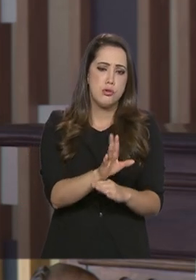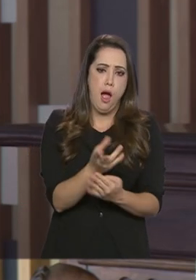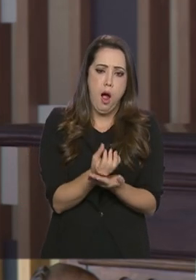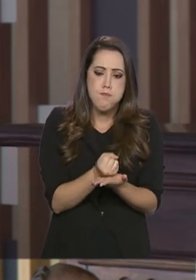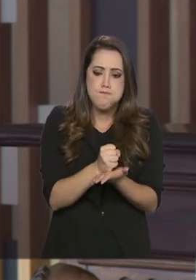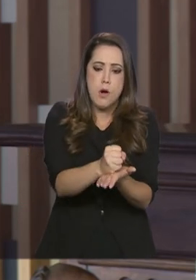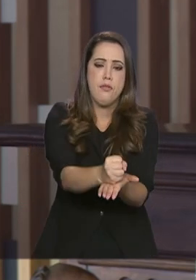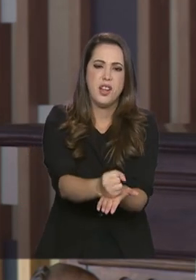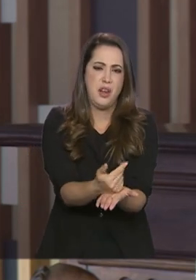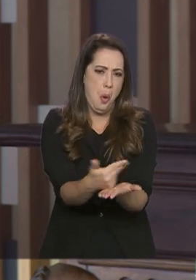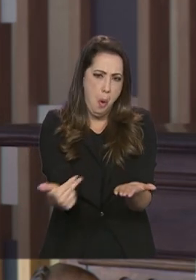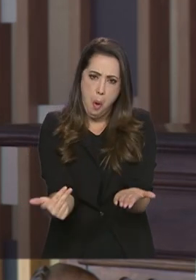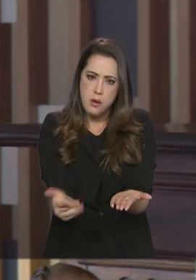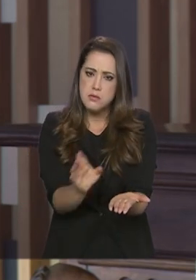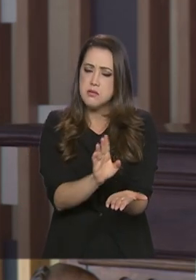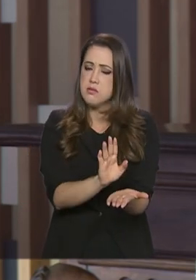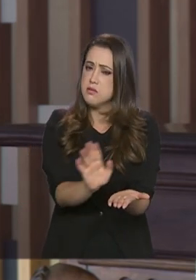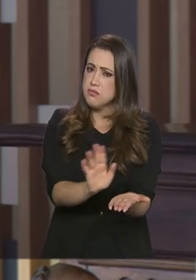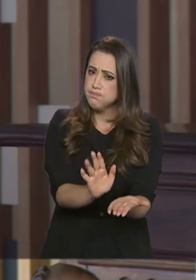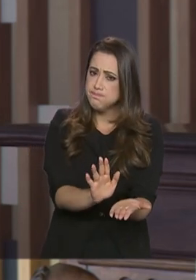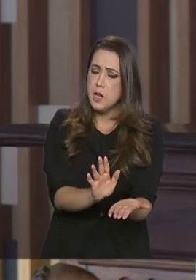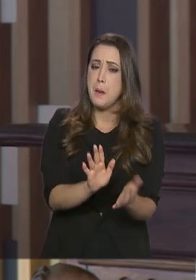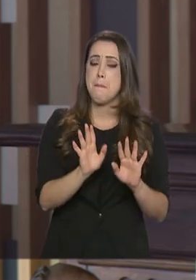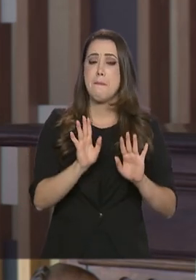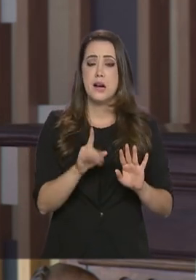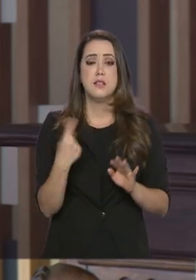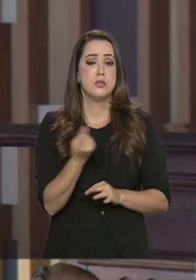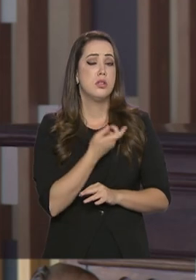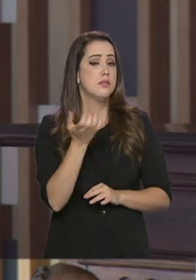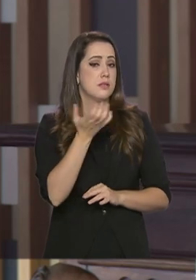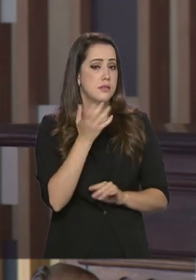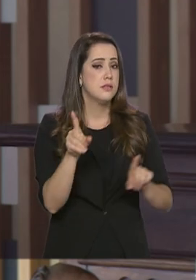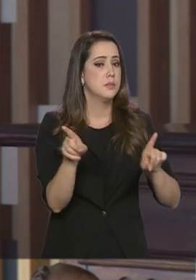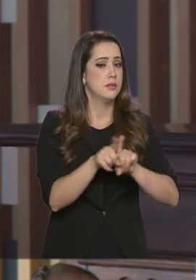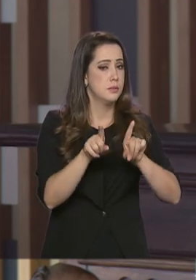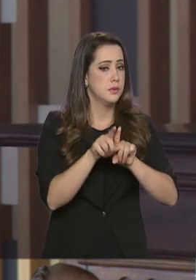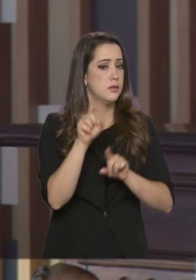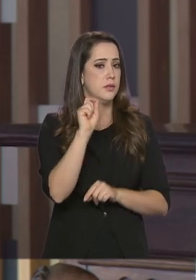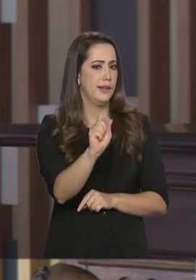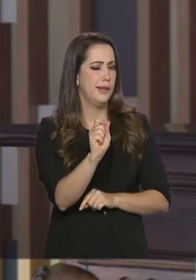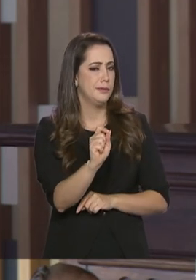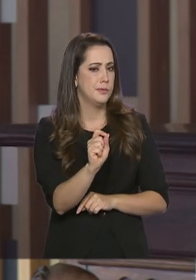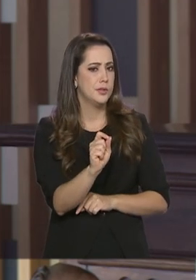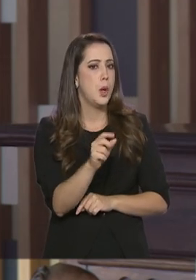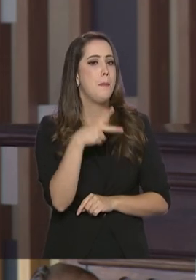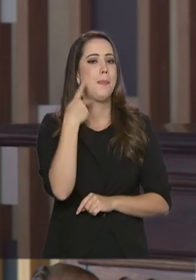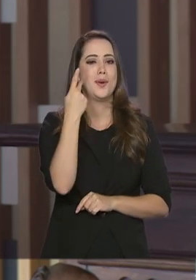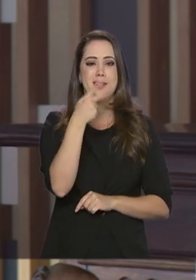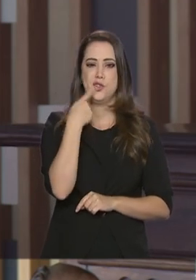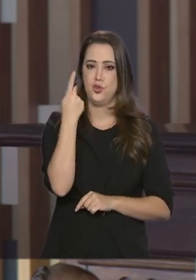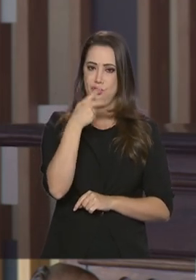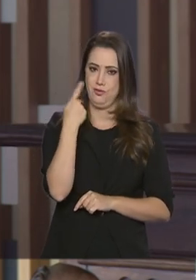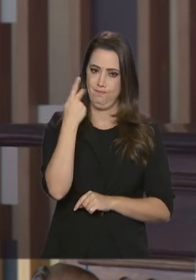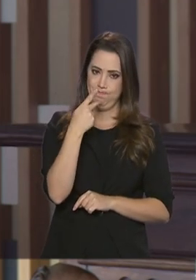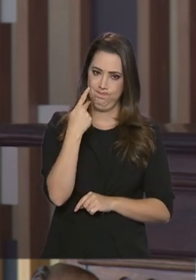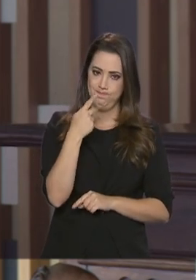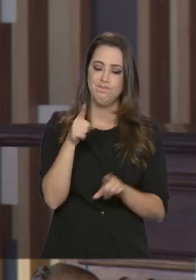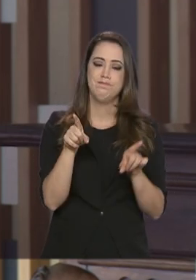ajuda humanitária, mas também, inclusive, politicamente e